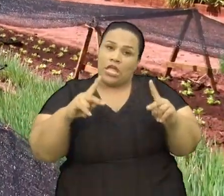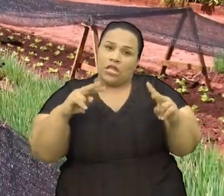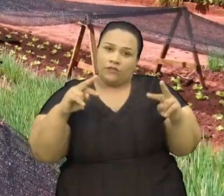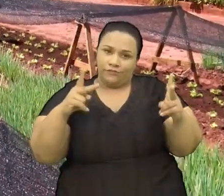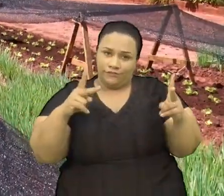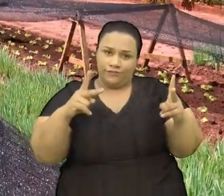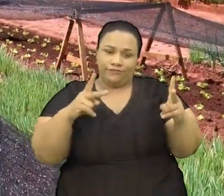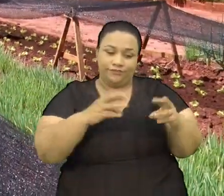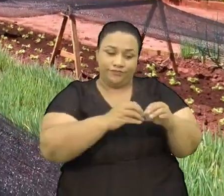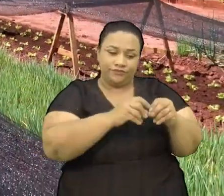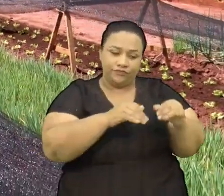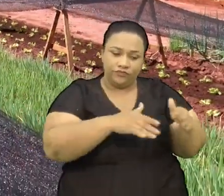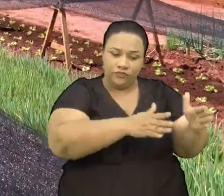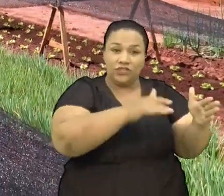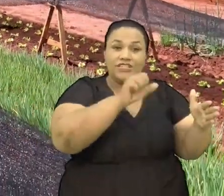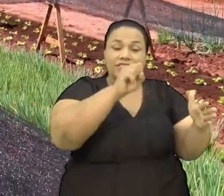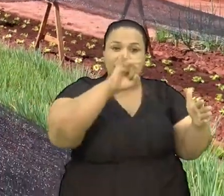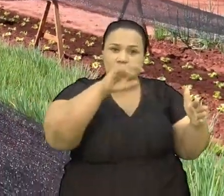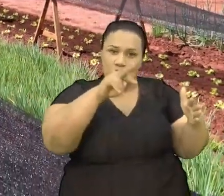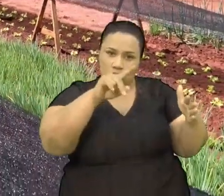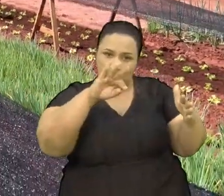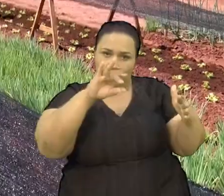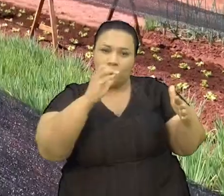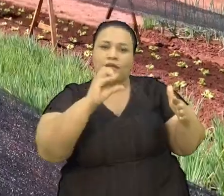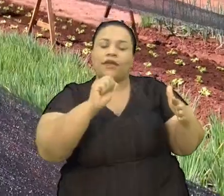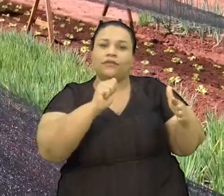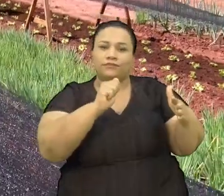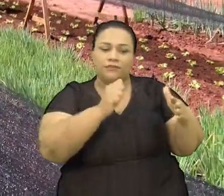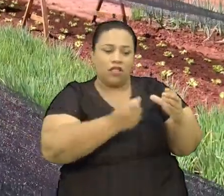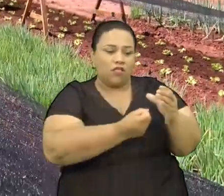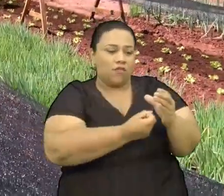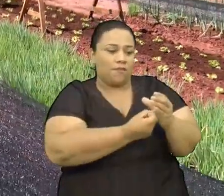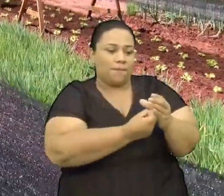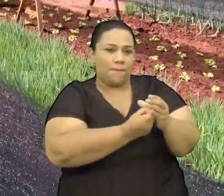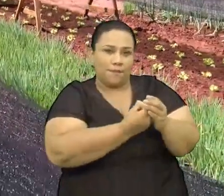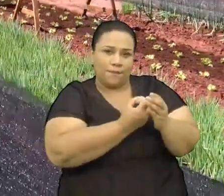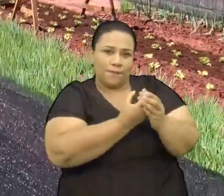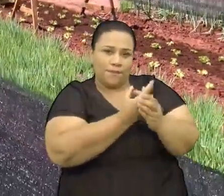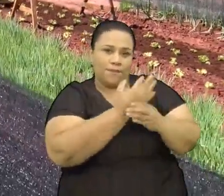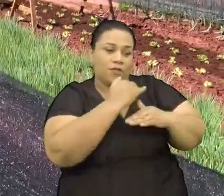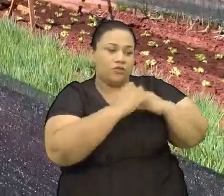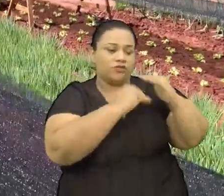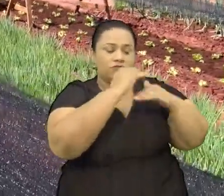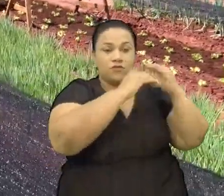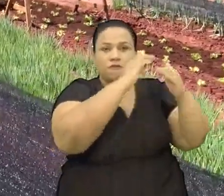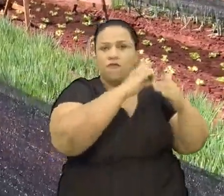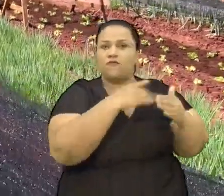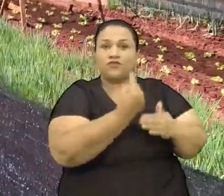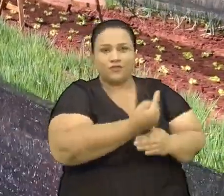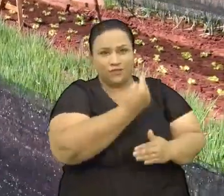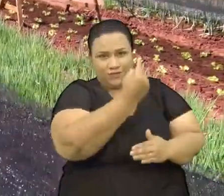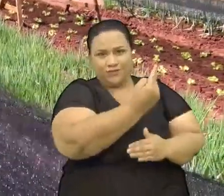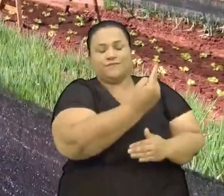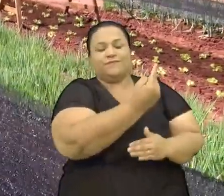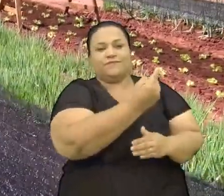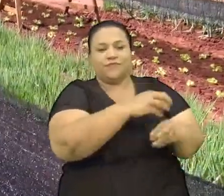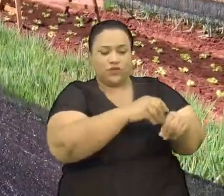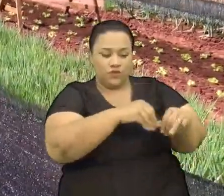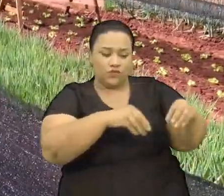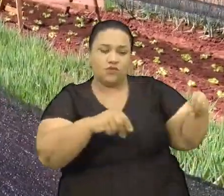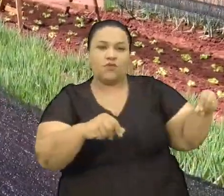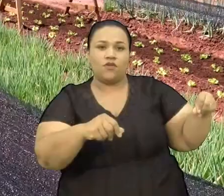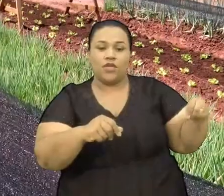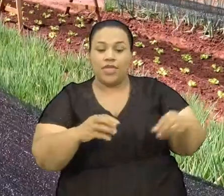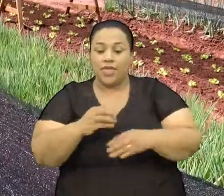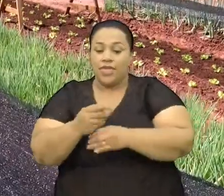que A horta sintrópica Ela produz o seu próprio alimento Por sistema rotacionado Pelo revolvimento do solo E a